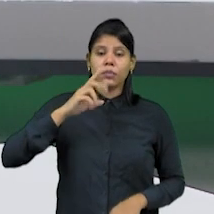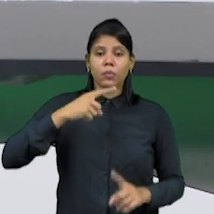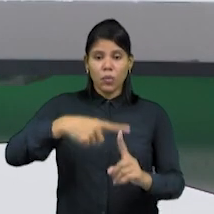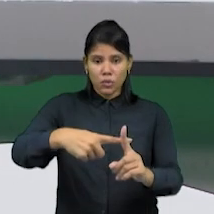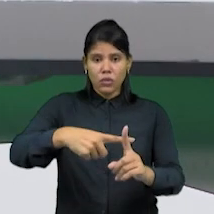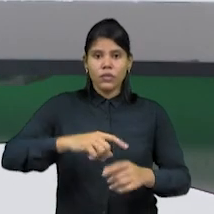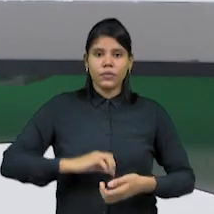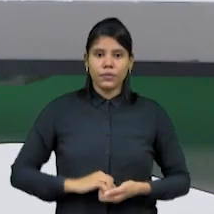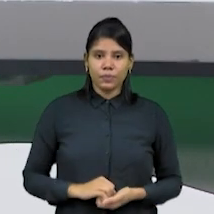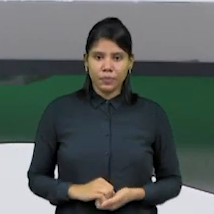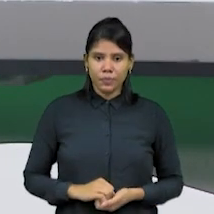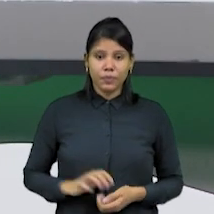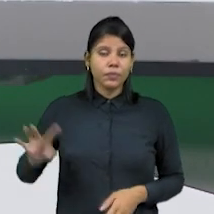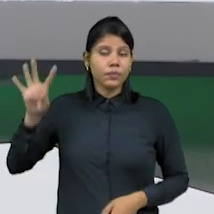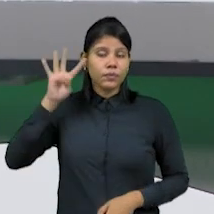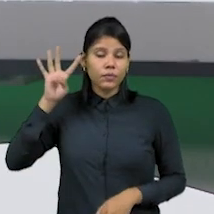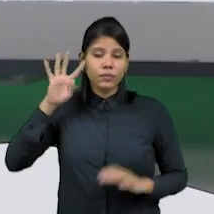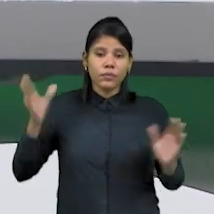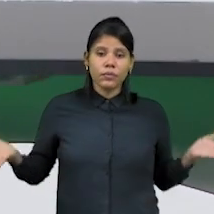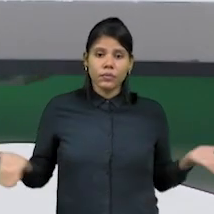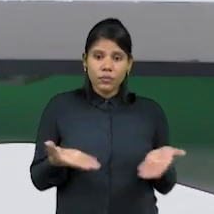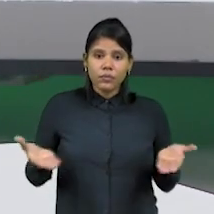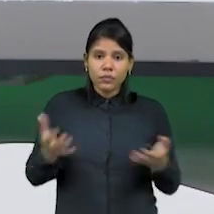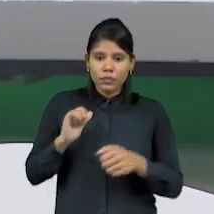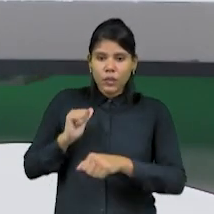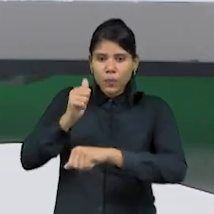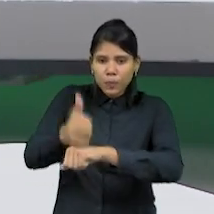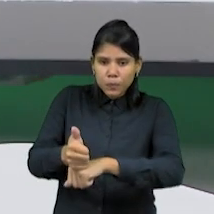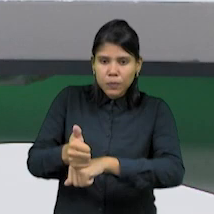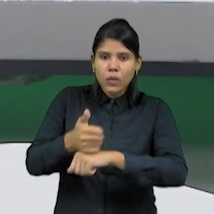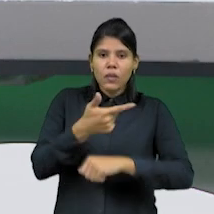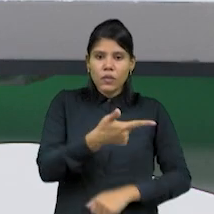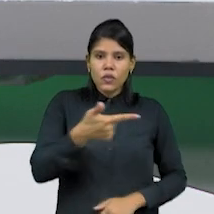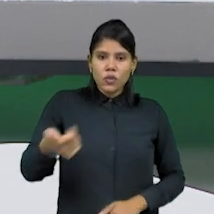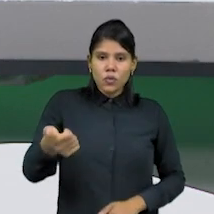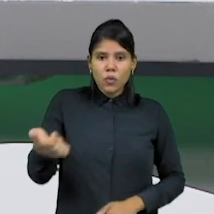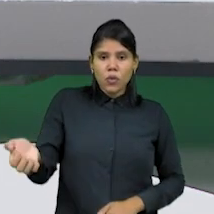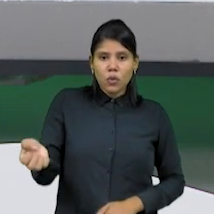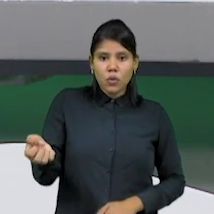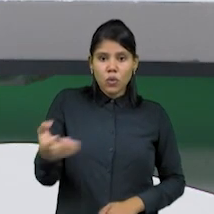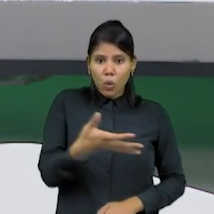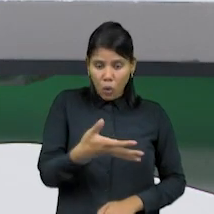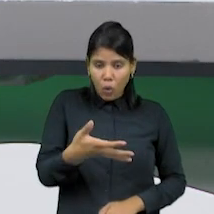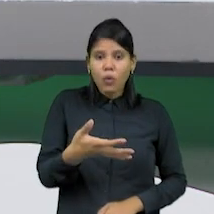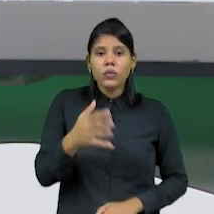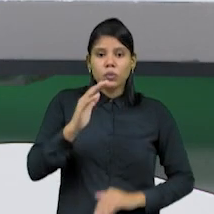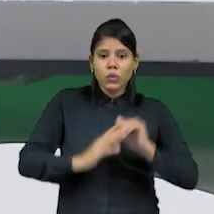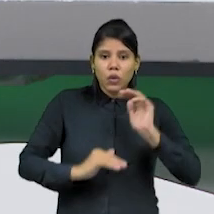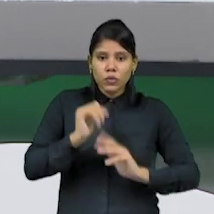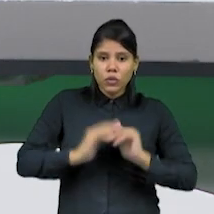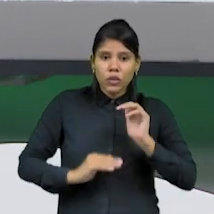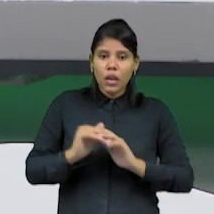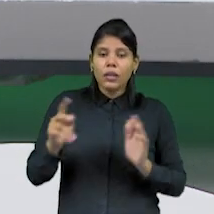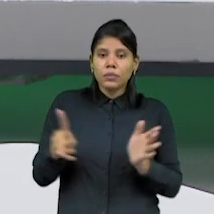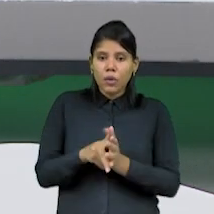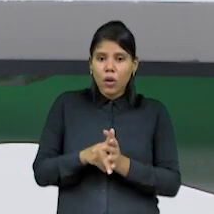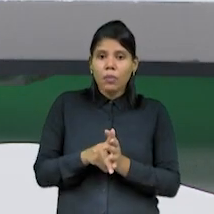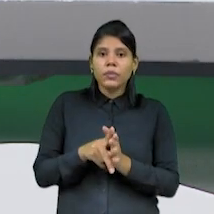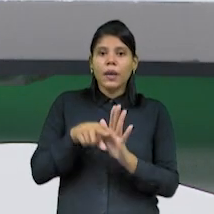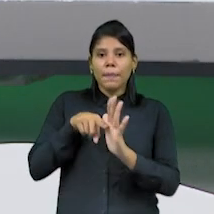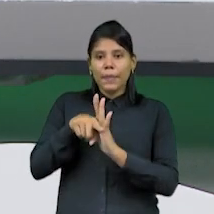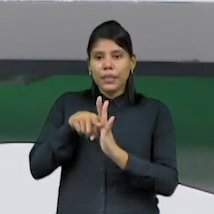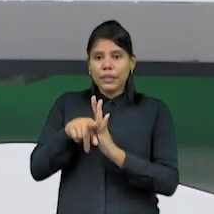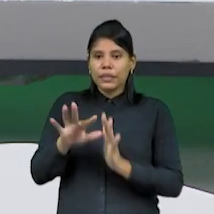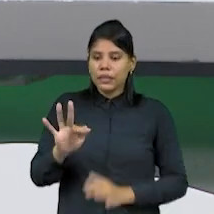E nesta quarta-feira, tomaram posse 21 novos profissionais da perícia forense do estado do Ceará, aprovados no último